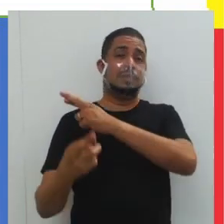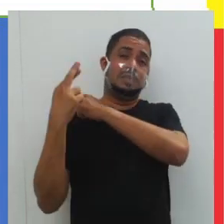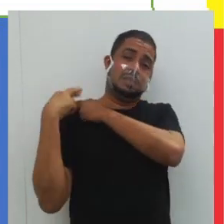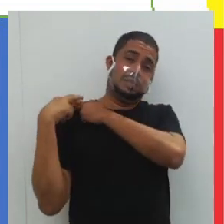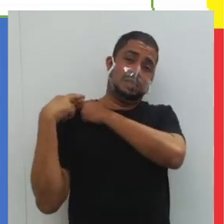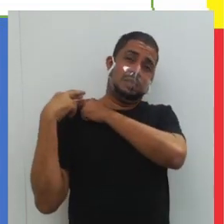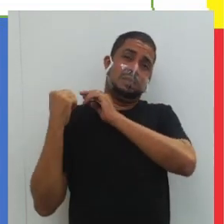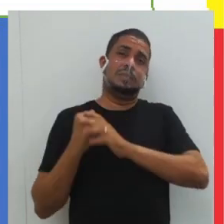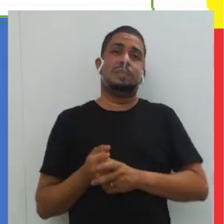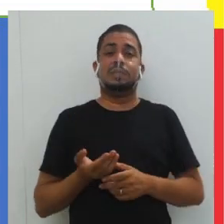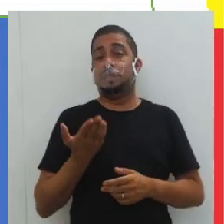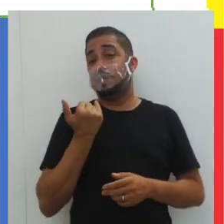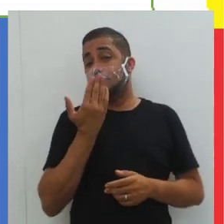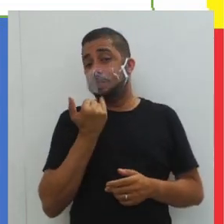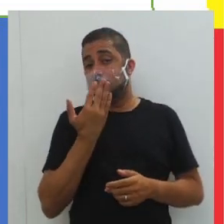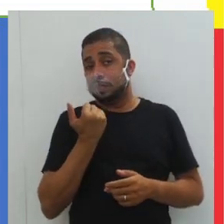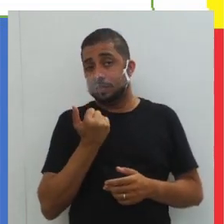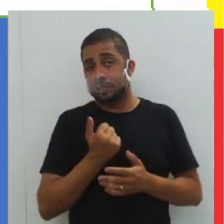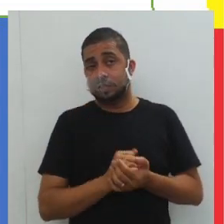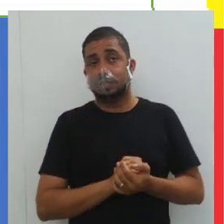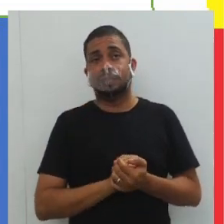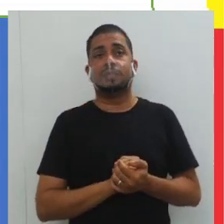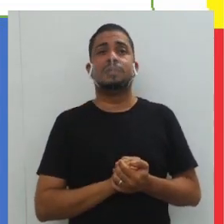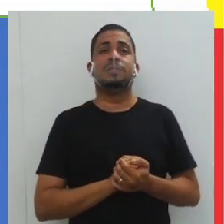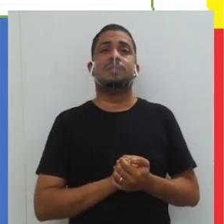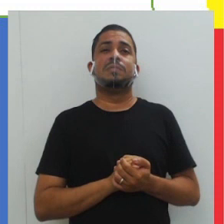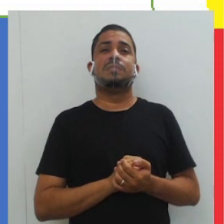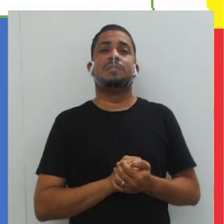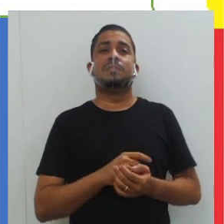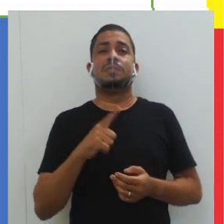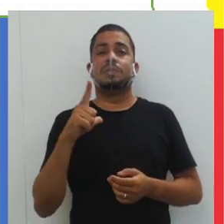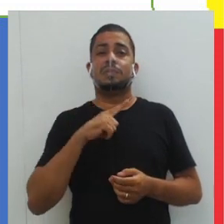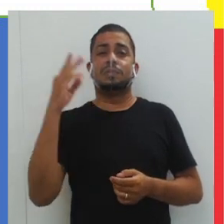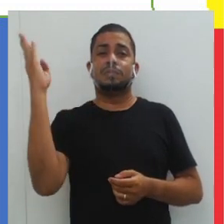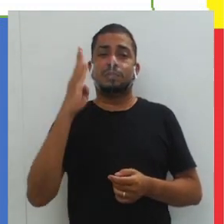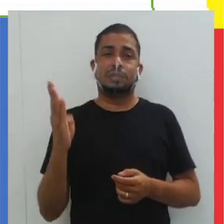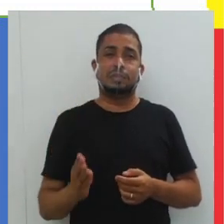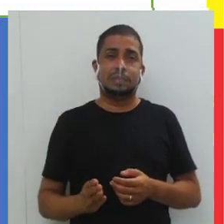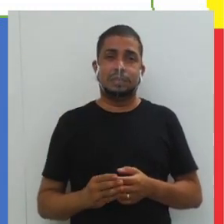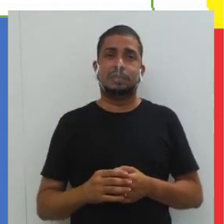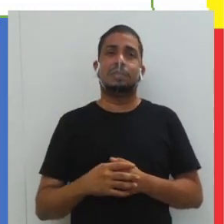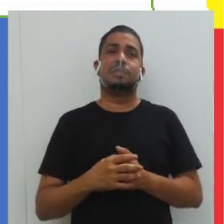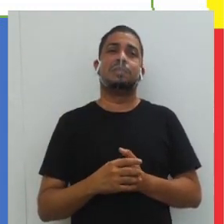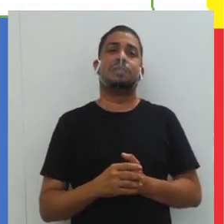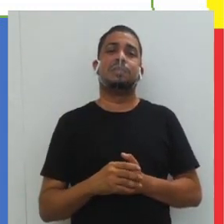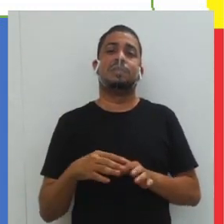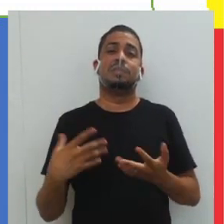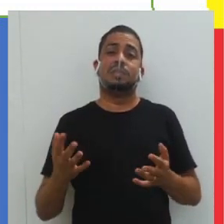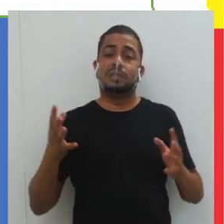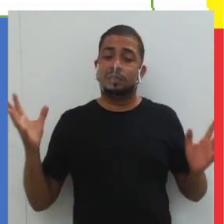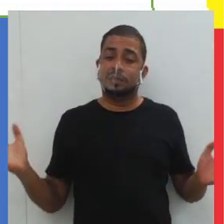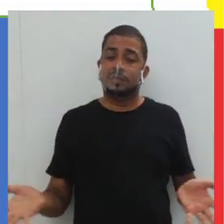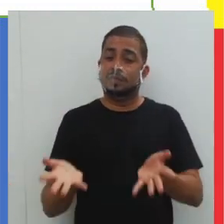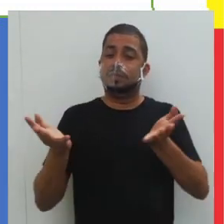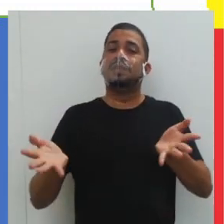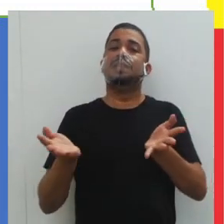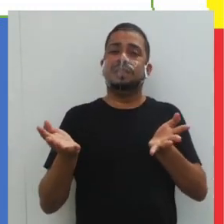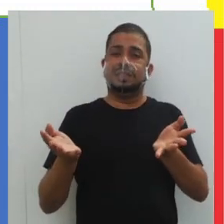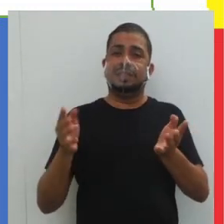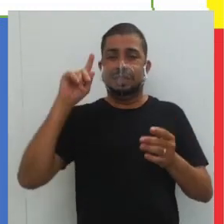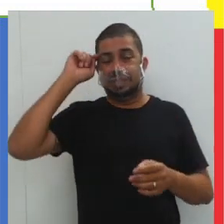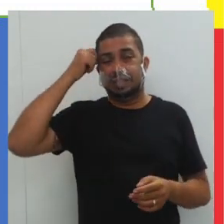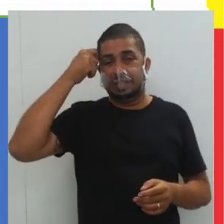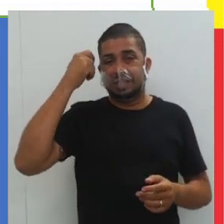representação da alimentação que está no Brasil, a alimentação brasileira de influência